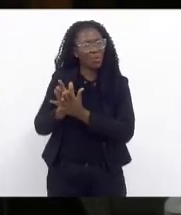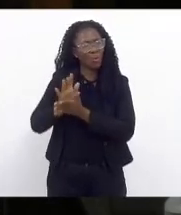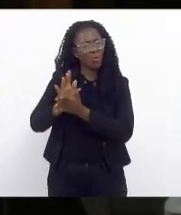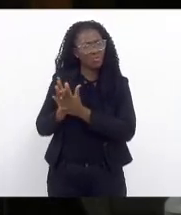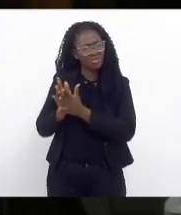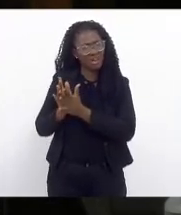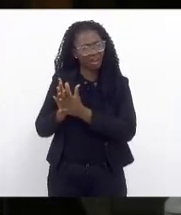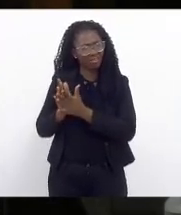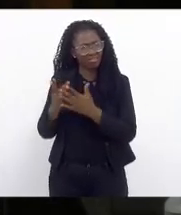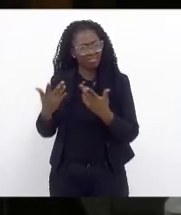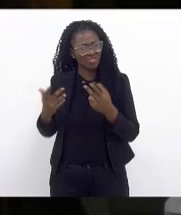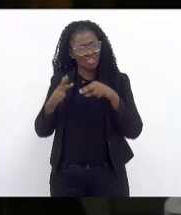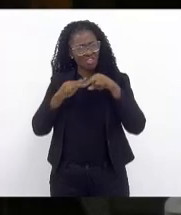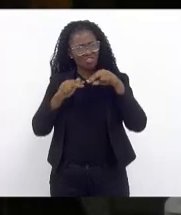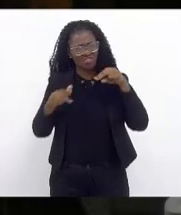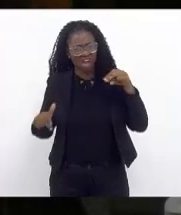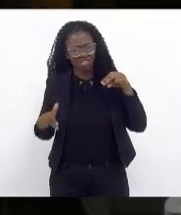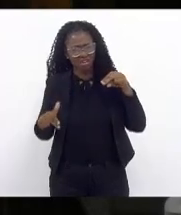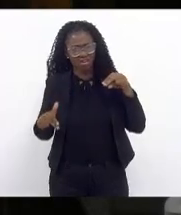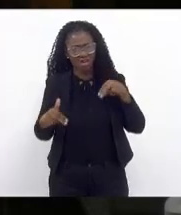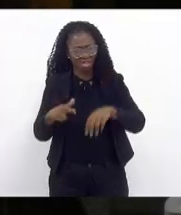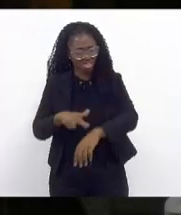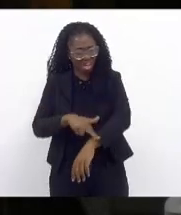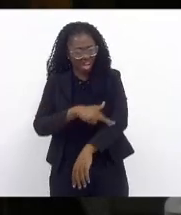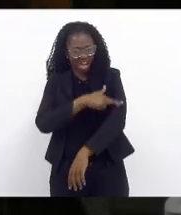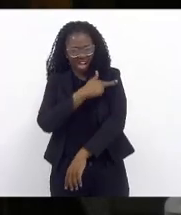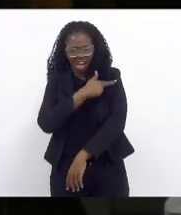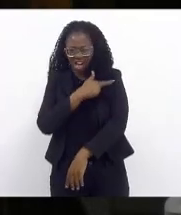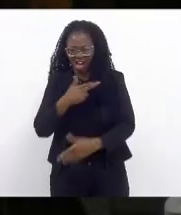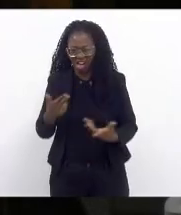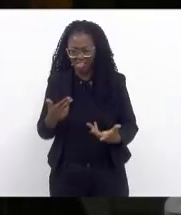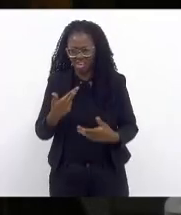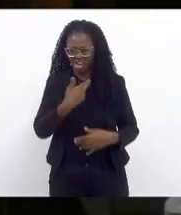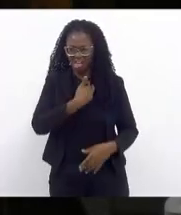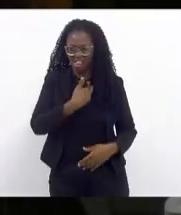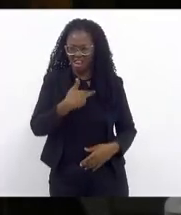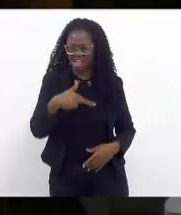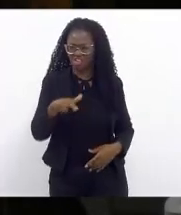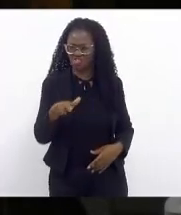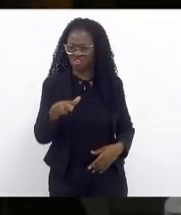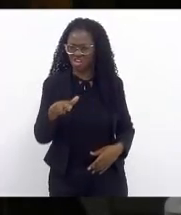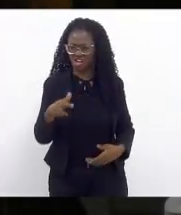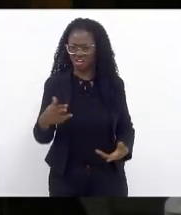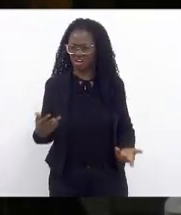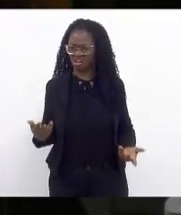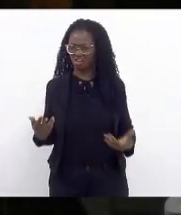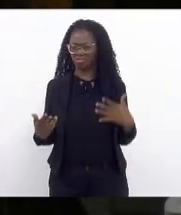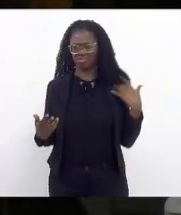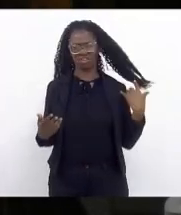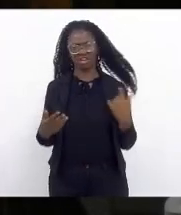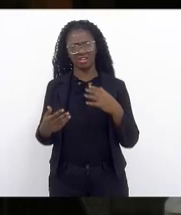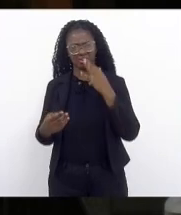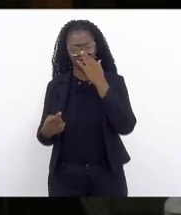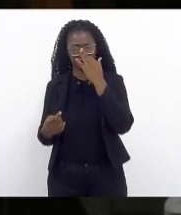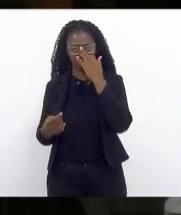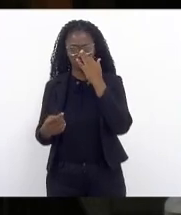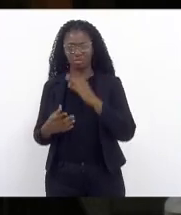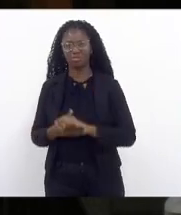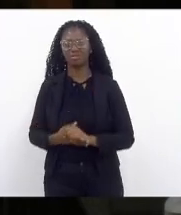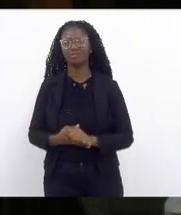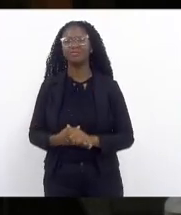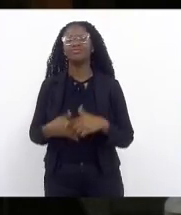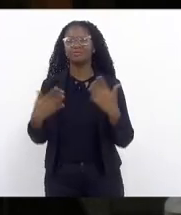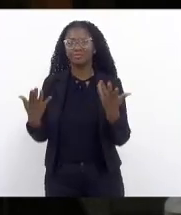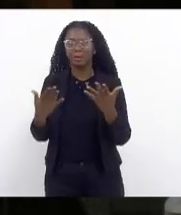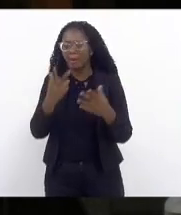sexo de raça de religião e que chega ao